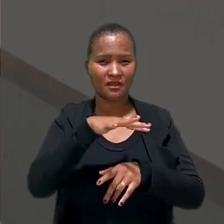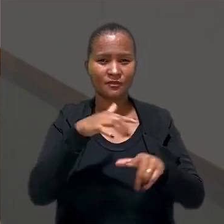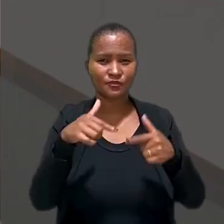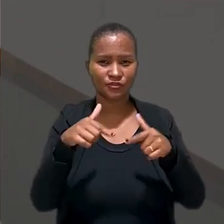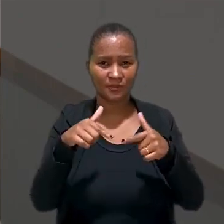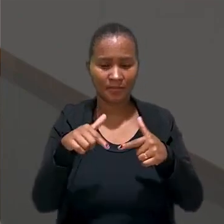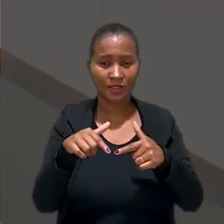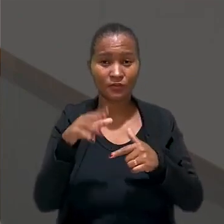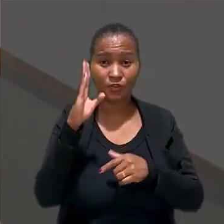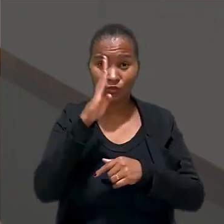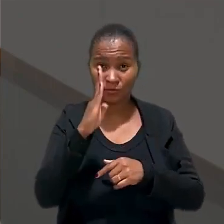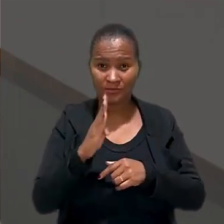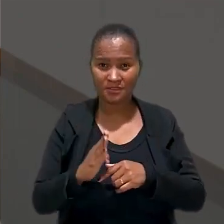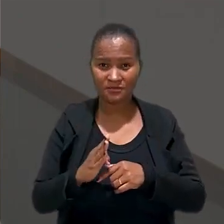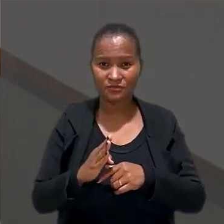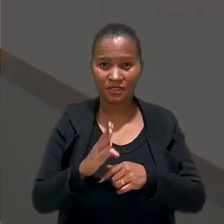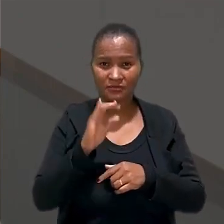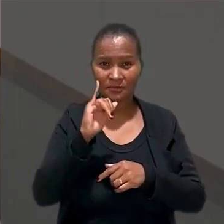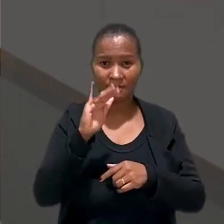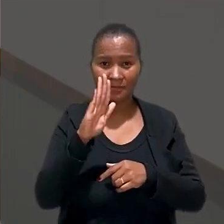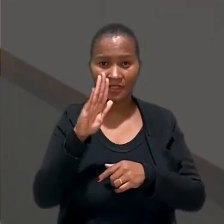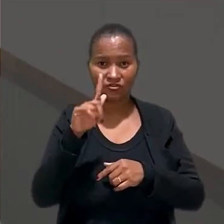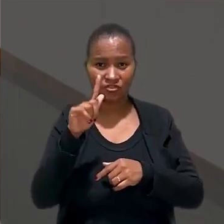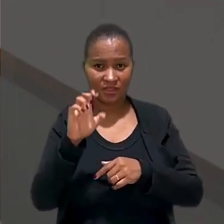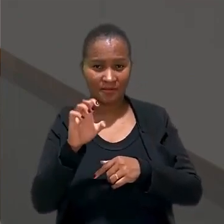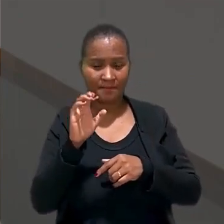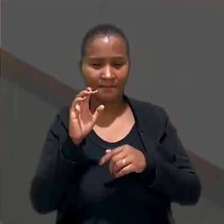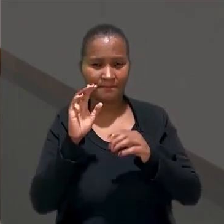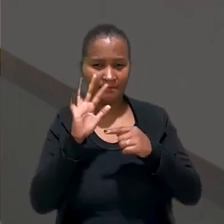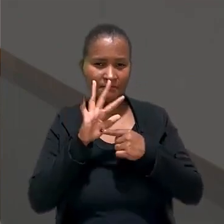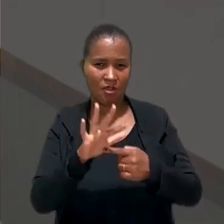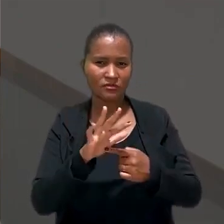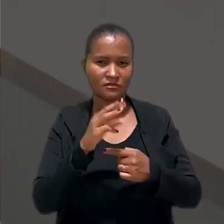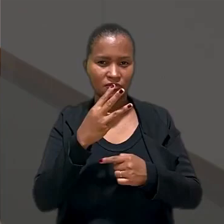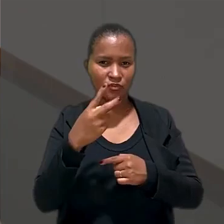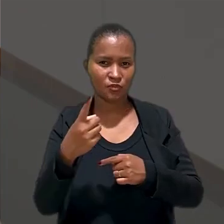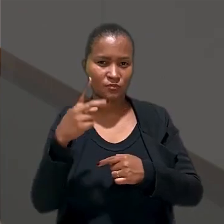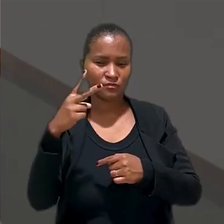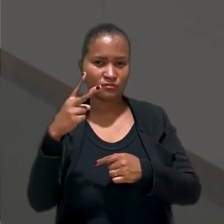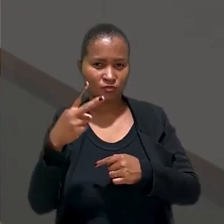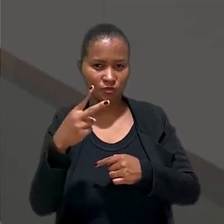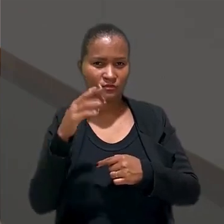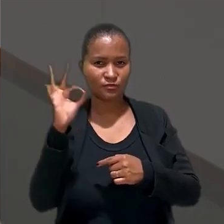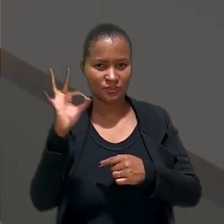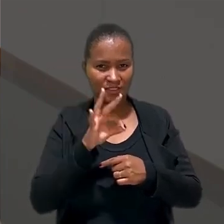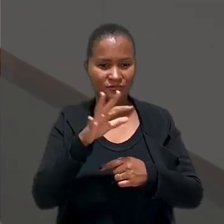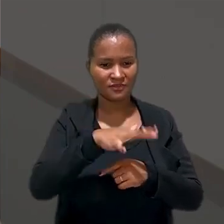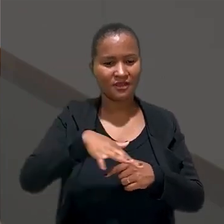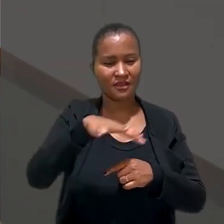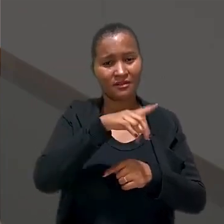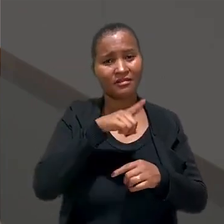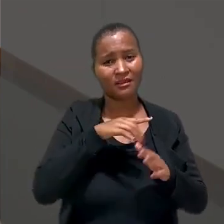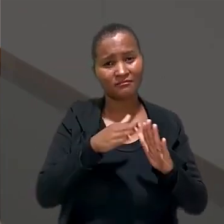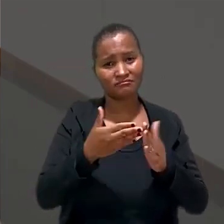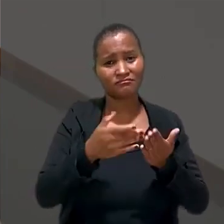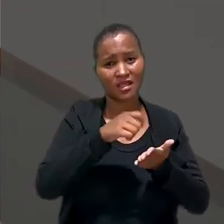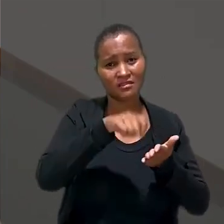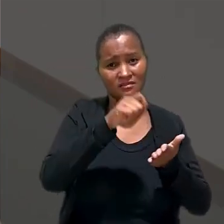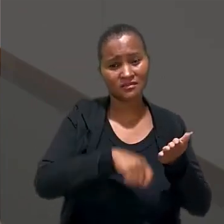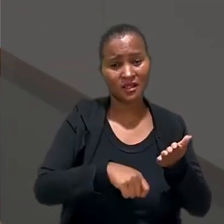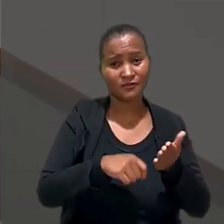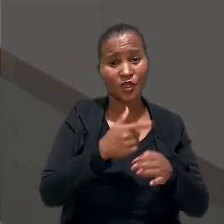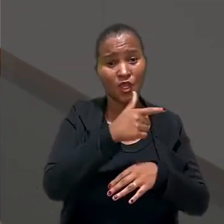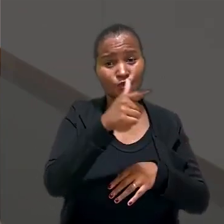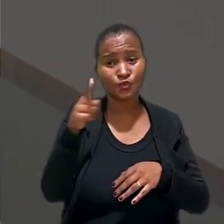trabalho. No Brasil, segundo o IBGE, apenas 32% da categoria tem carteira assinada. Enquanto